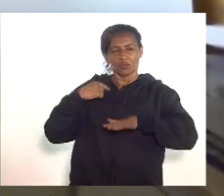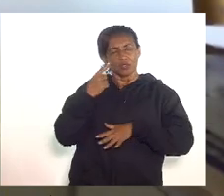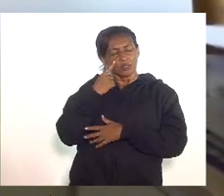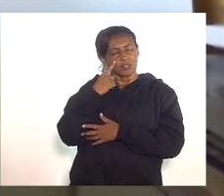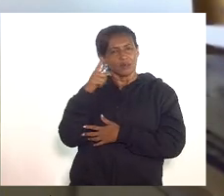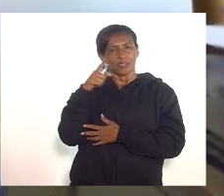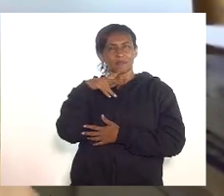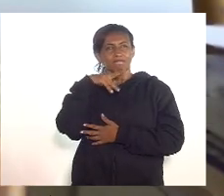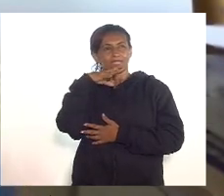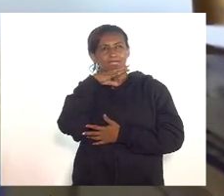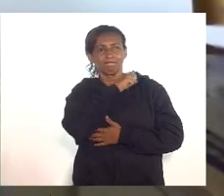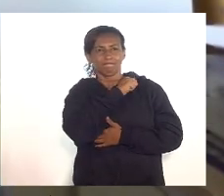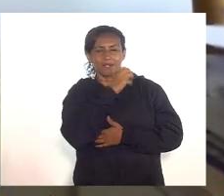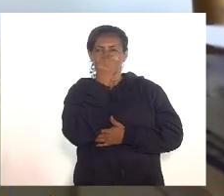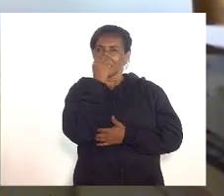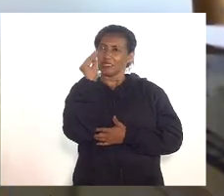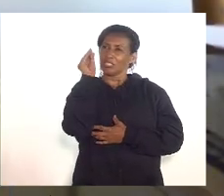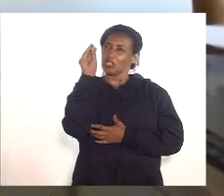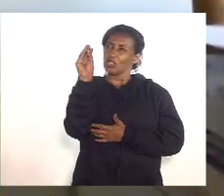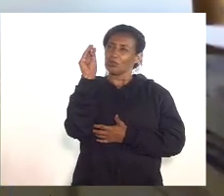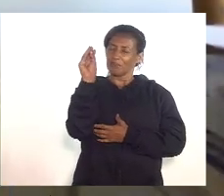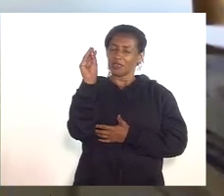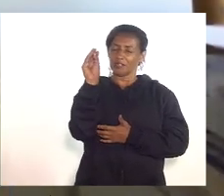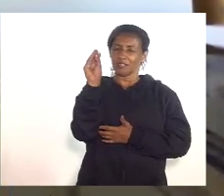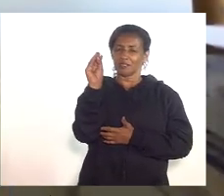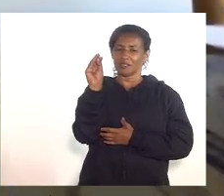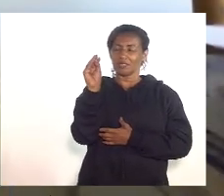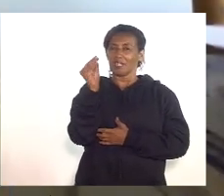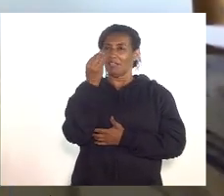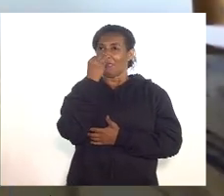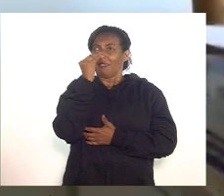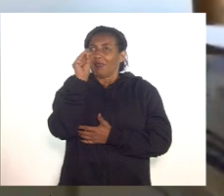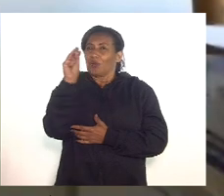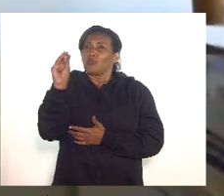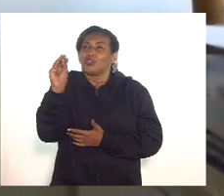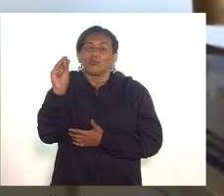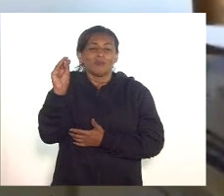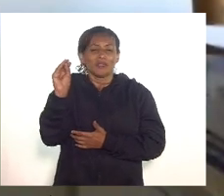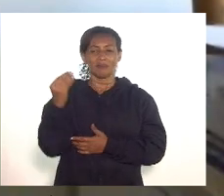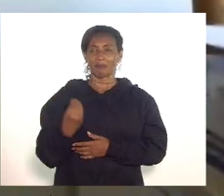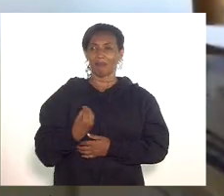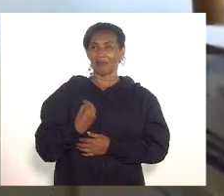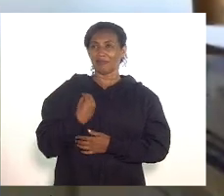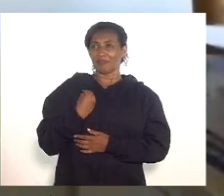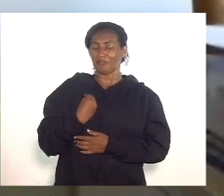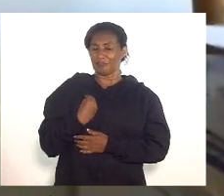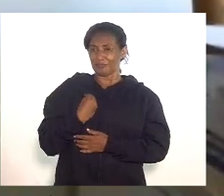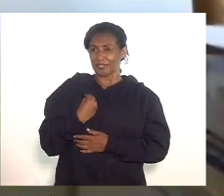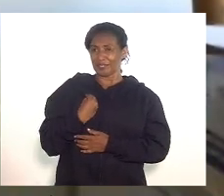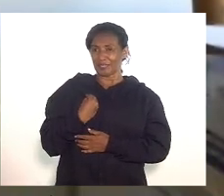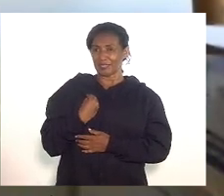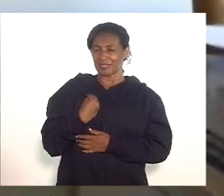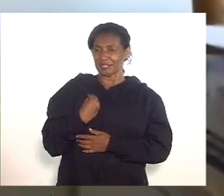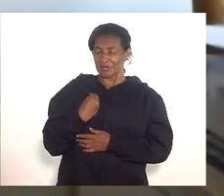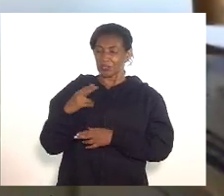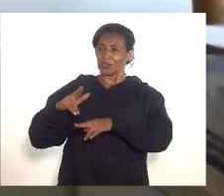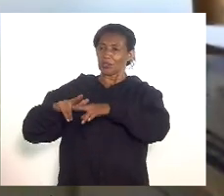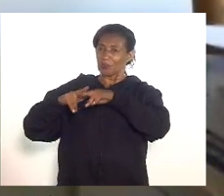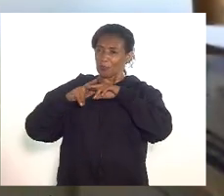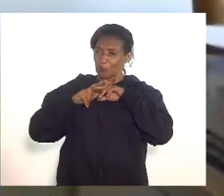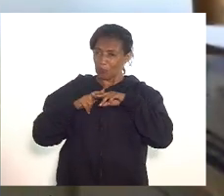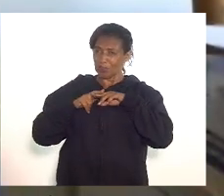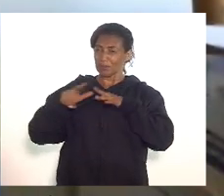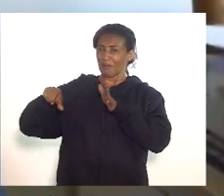que esse desprezo de fato é um desprezo pela vida por isso que também é uma